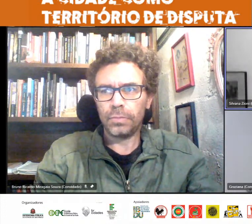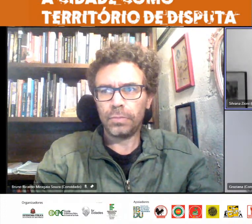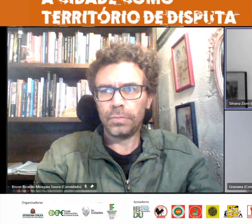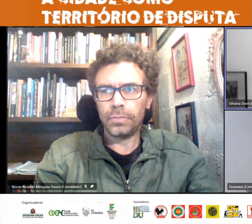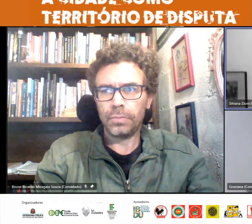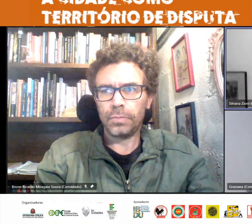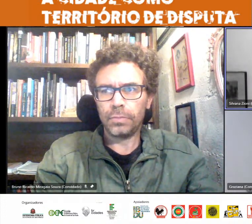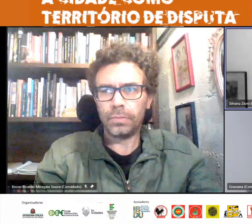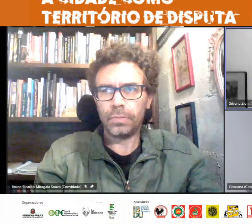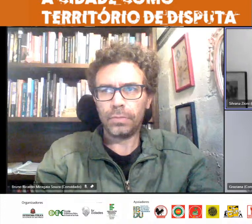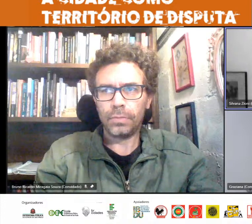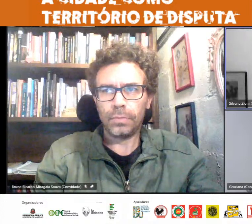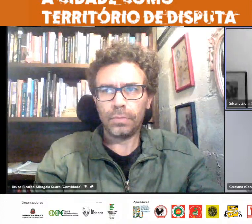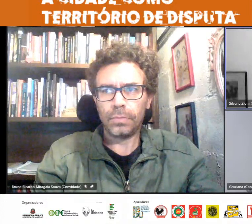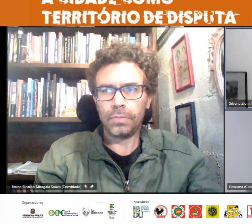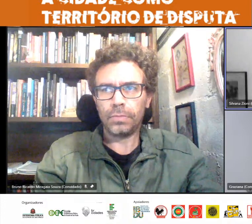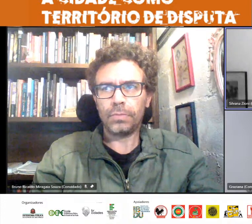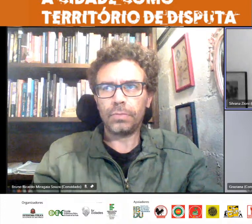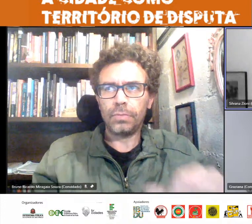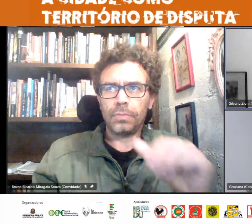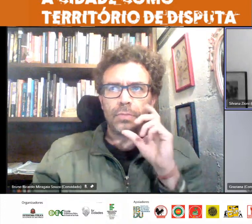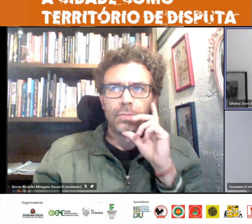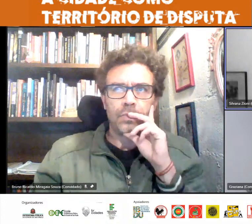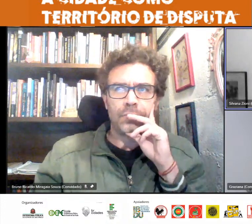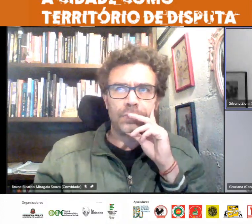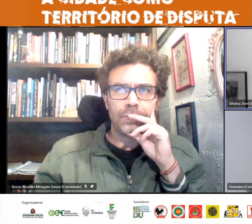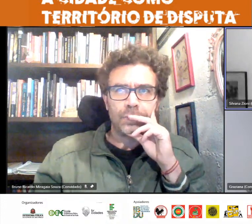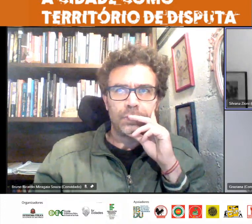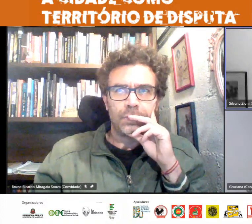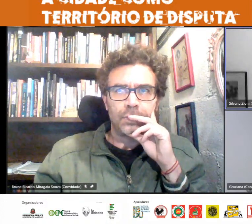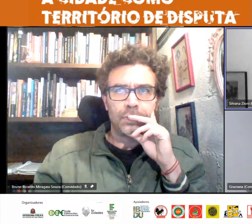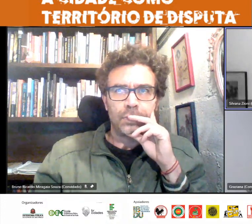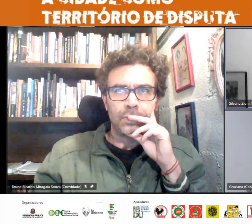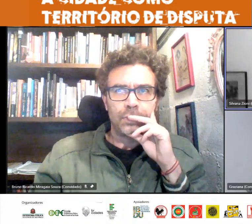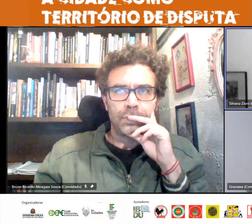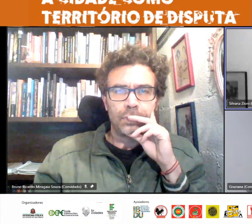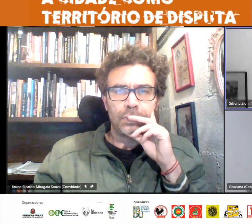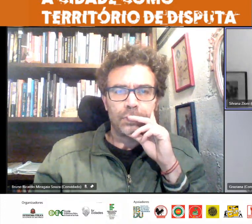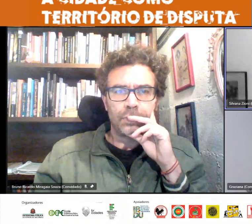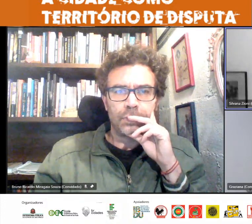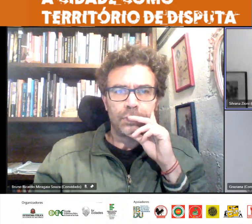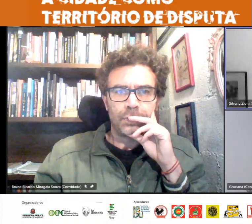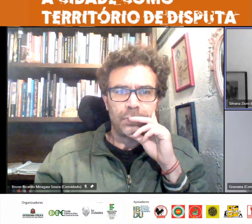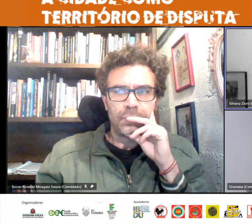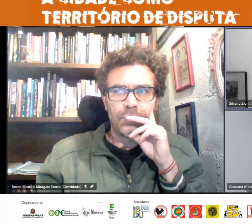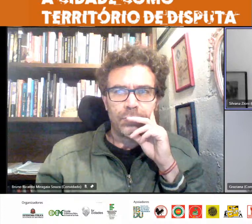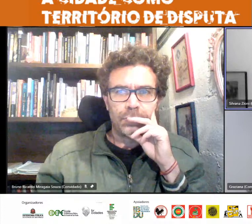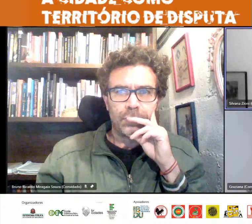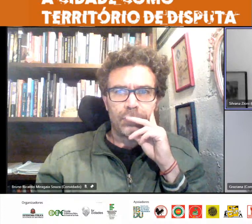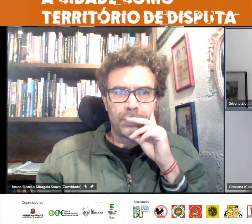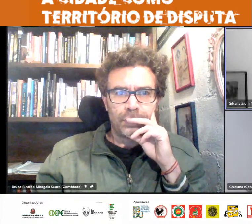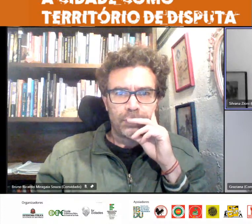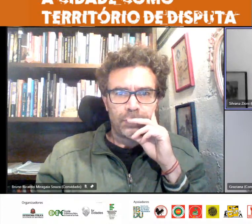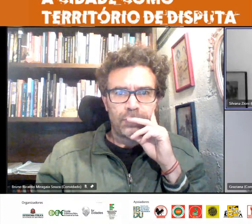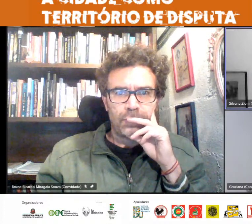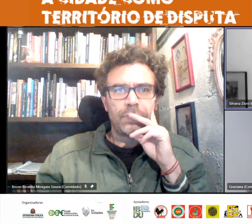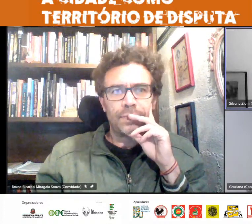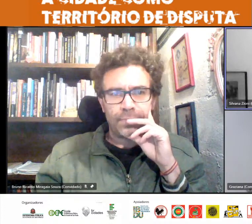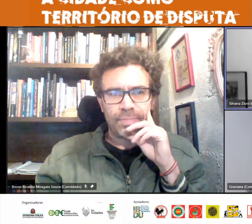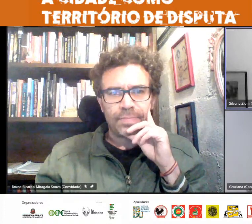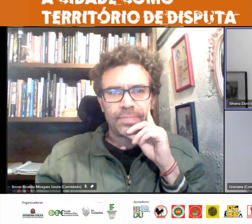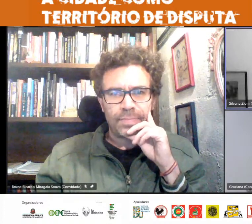uma inovação que eu percebo aí em São José dos Campos eu não sei se tem alguém de São José aí